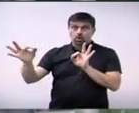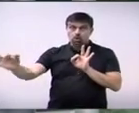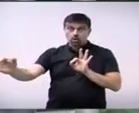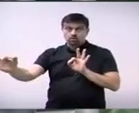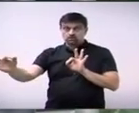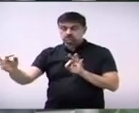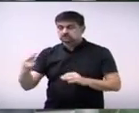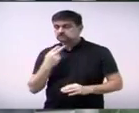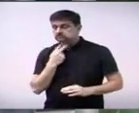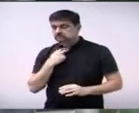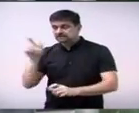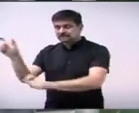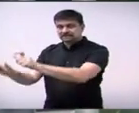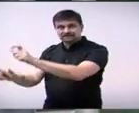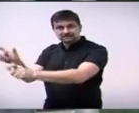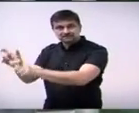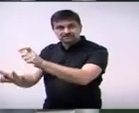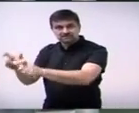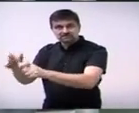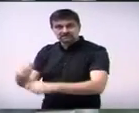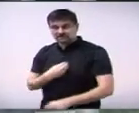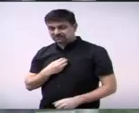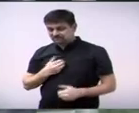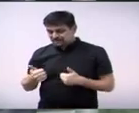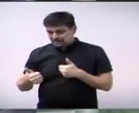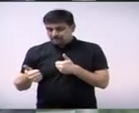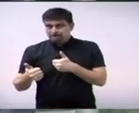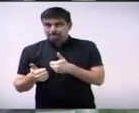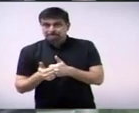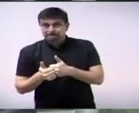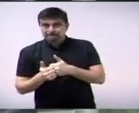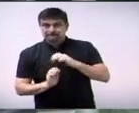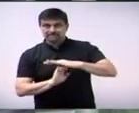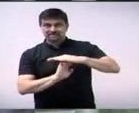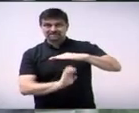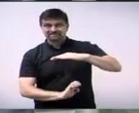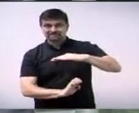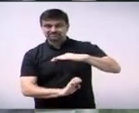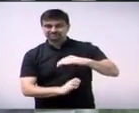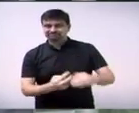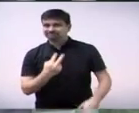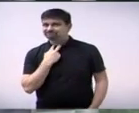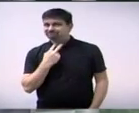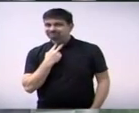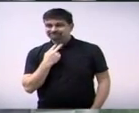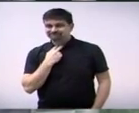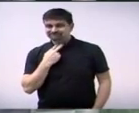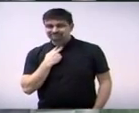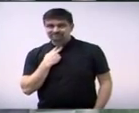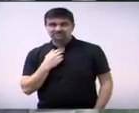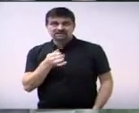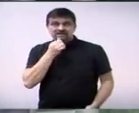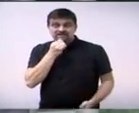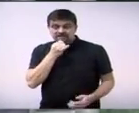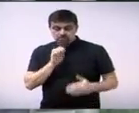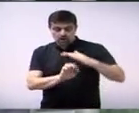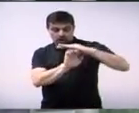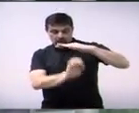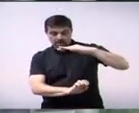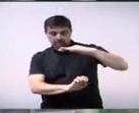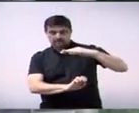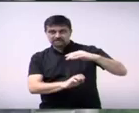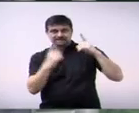as pessoas que estejam desenvolvendo atividades seja de residencial ou outras